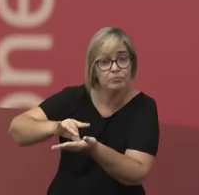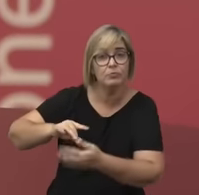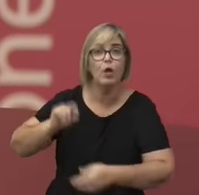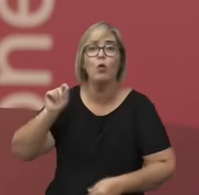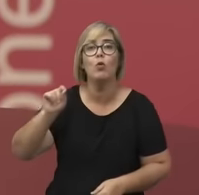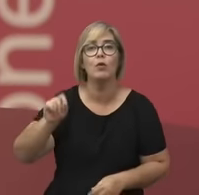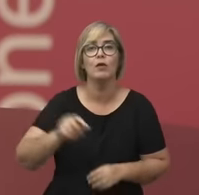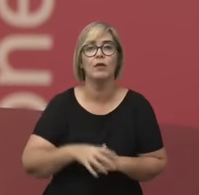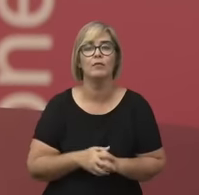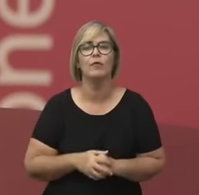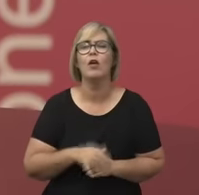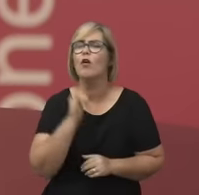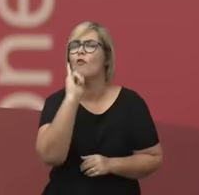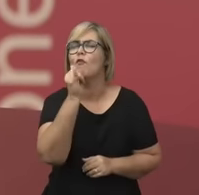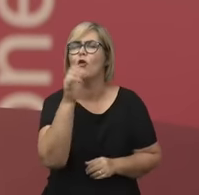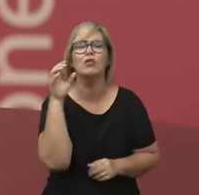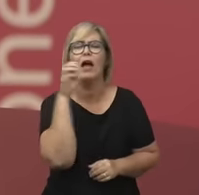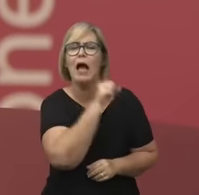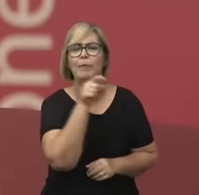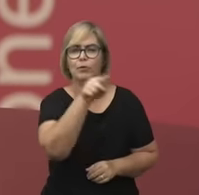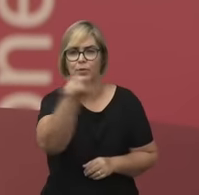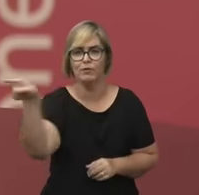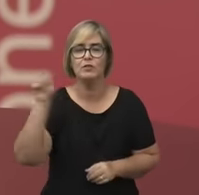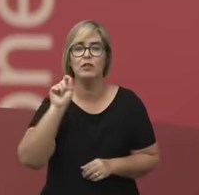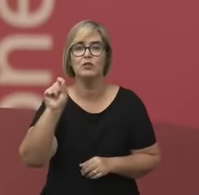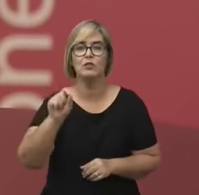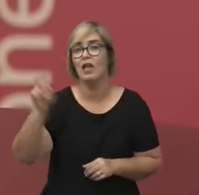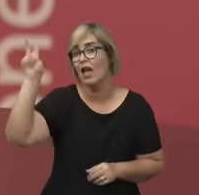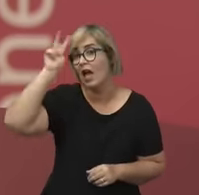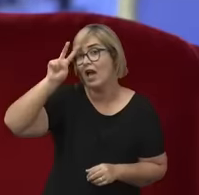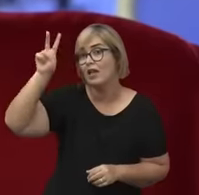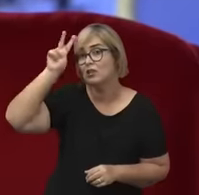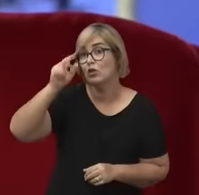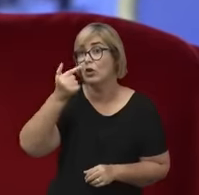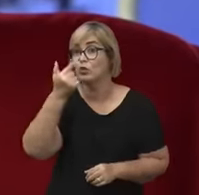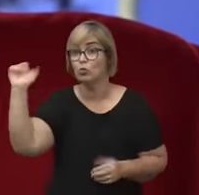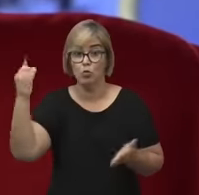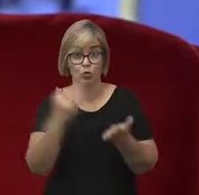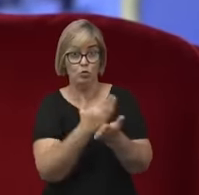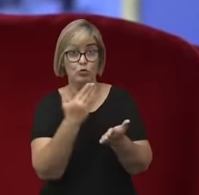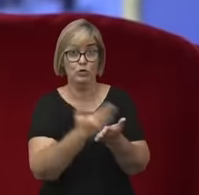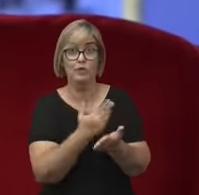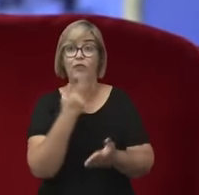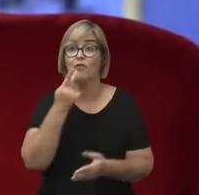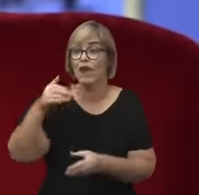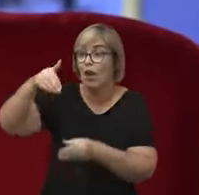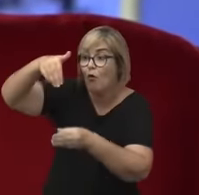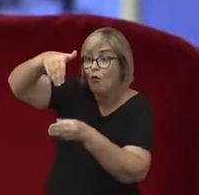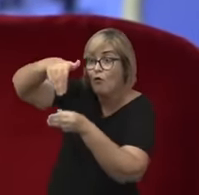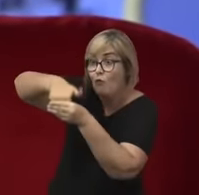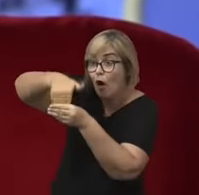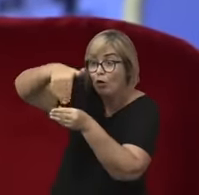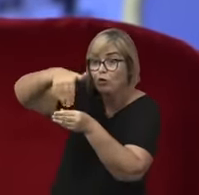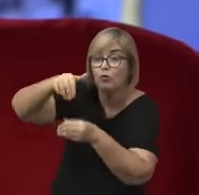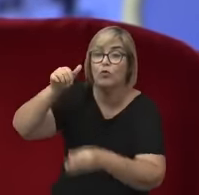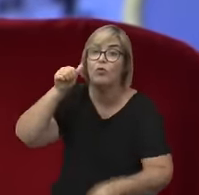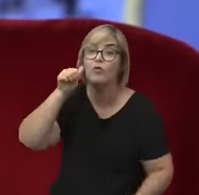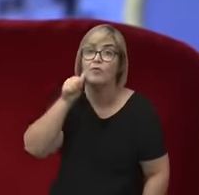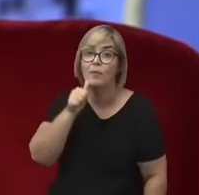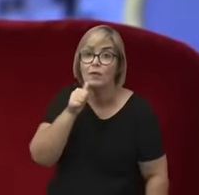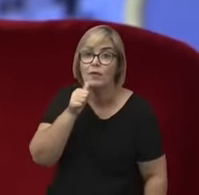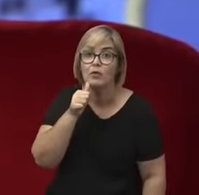vou contar para vocês rapidamente aqui a história de uma outra obra que se chama O Voto Feminino. É uma obra de 1890.